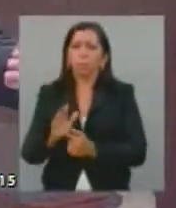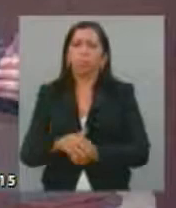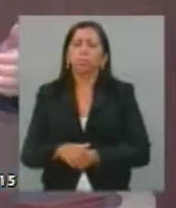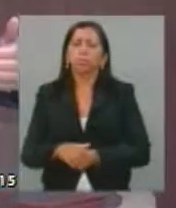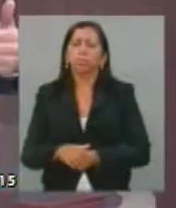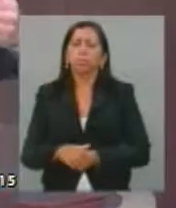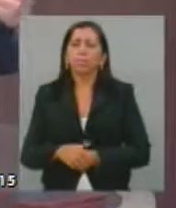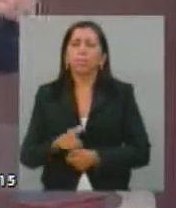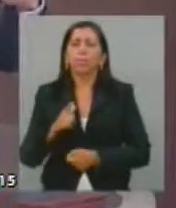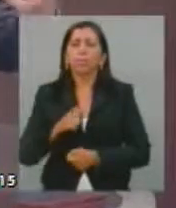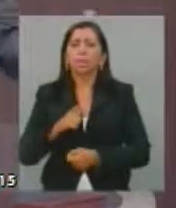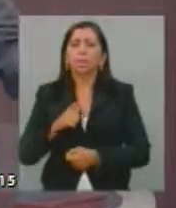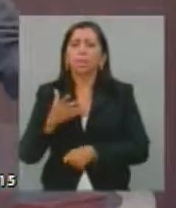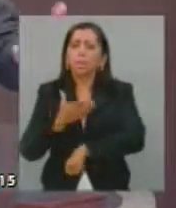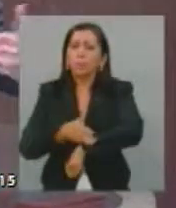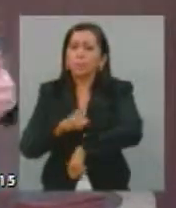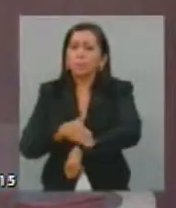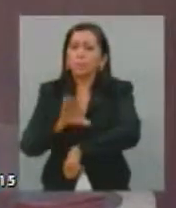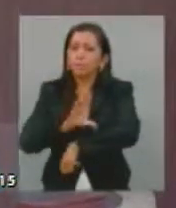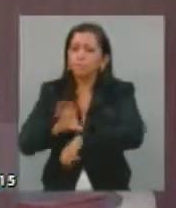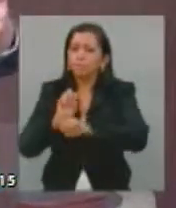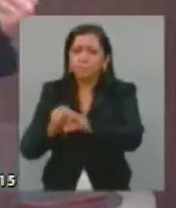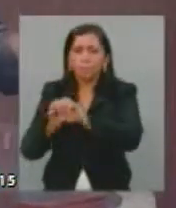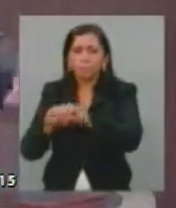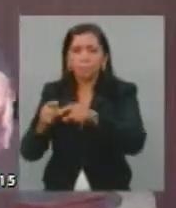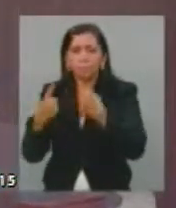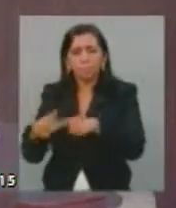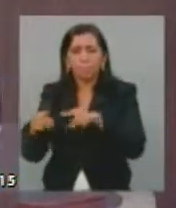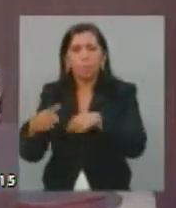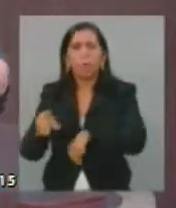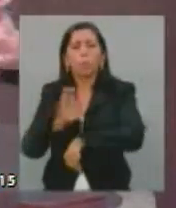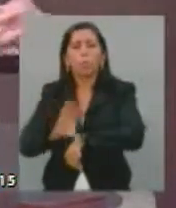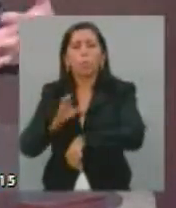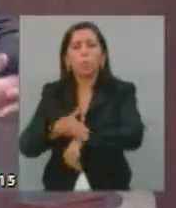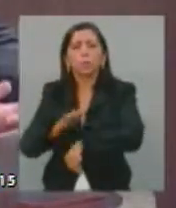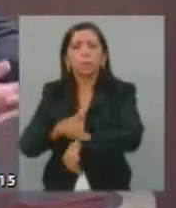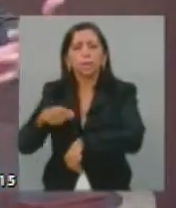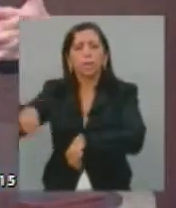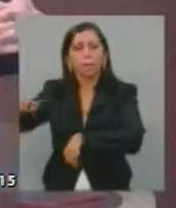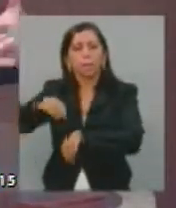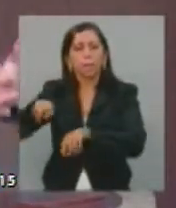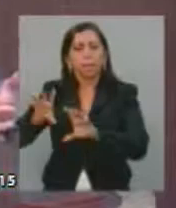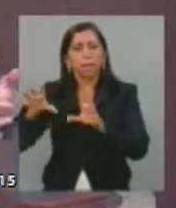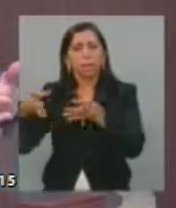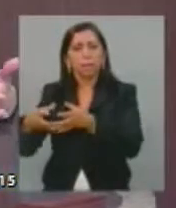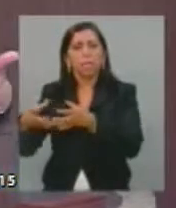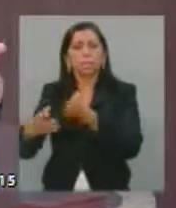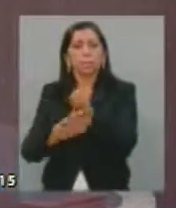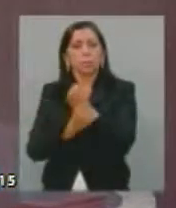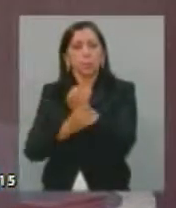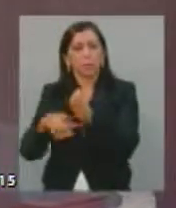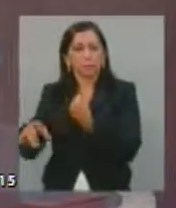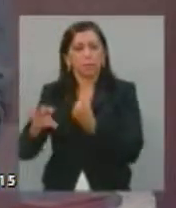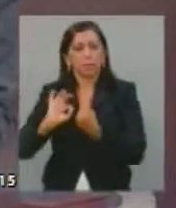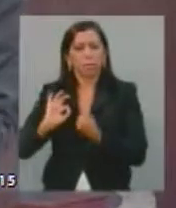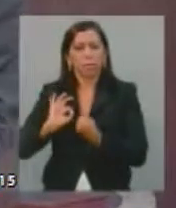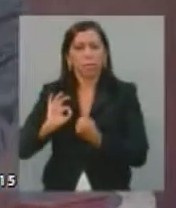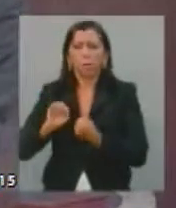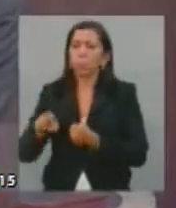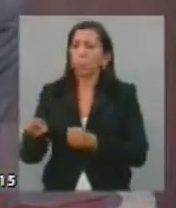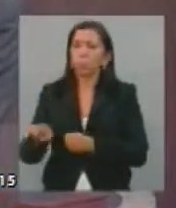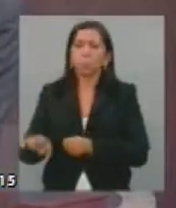outras coisas, o treinamento que se dá a estas forças de segurança não é um